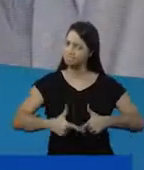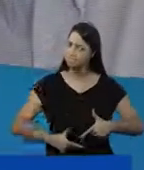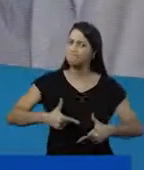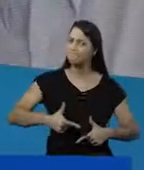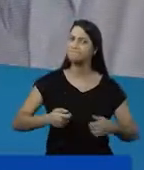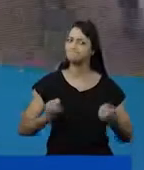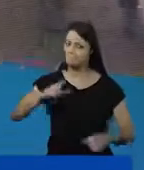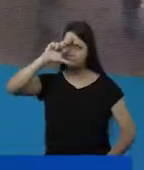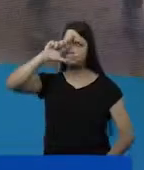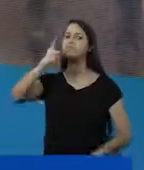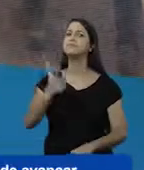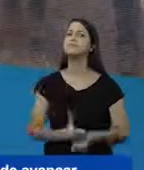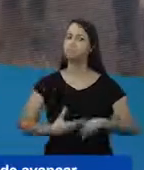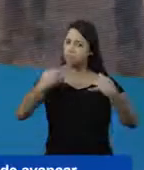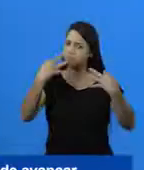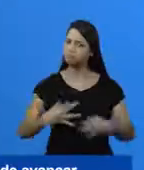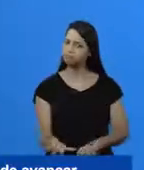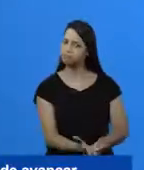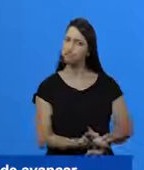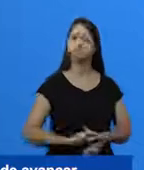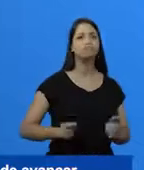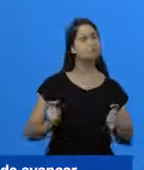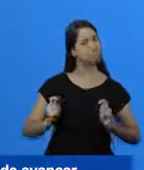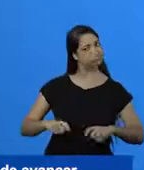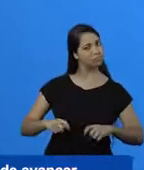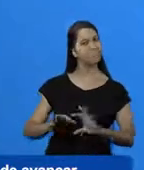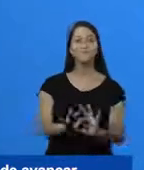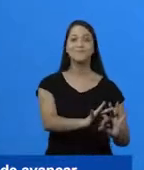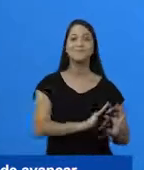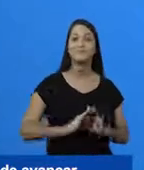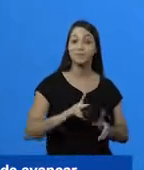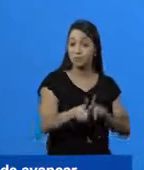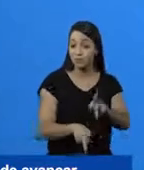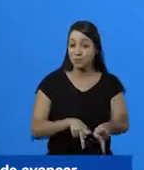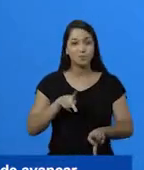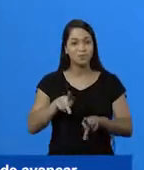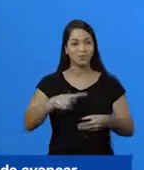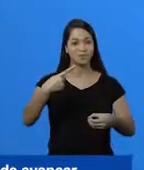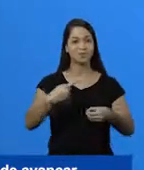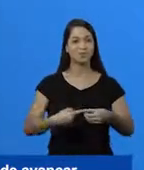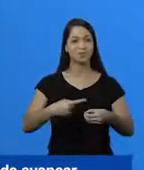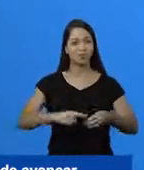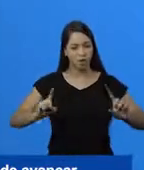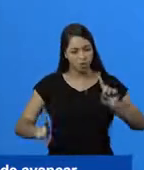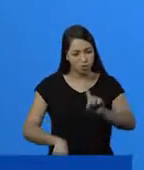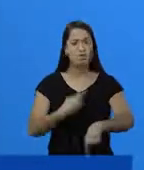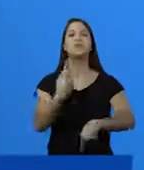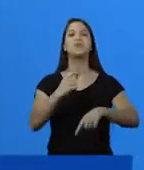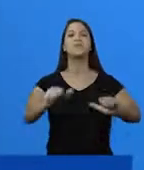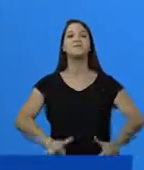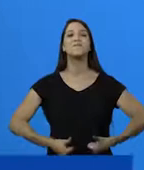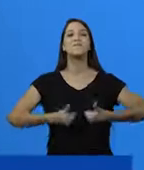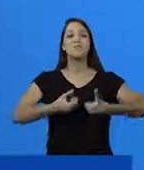Um momento que exige liderança, competência e capacidade de unir pessoas para fazer nossa cidade avançar,